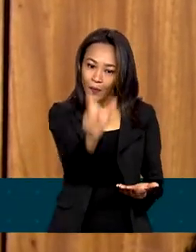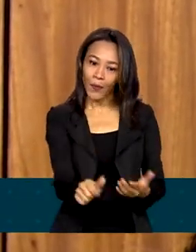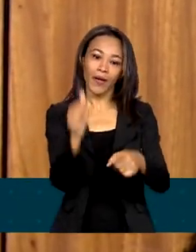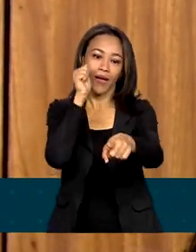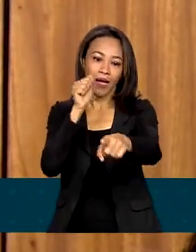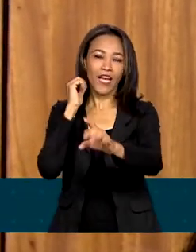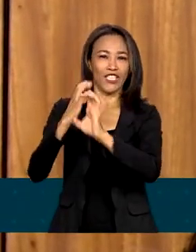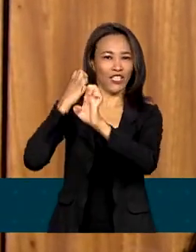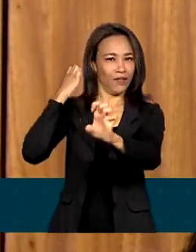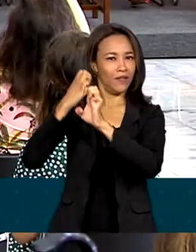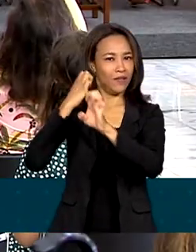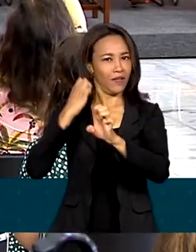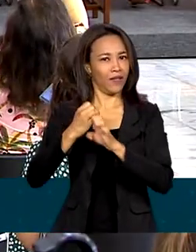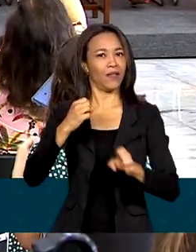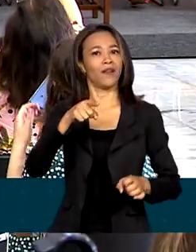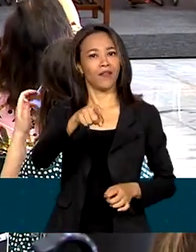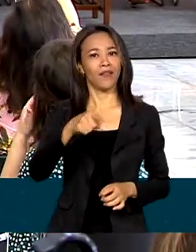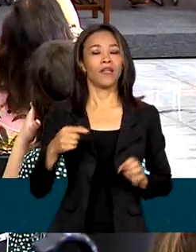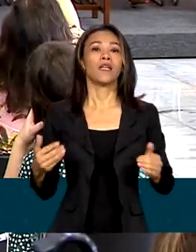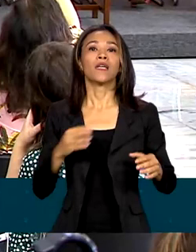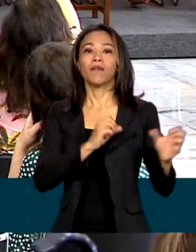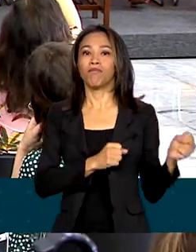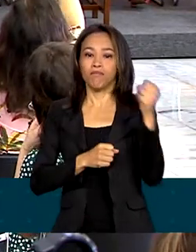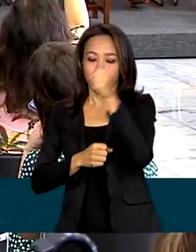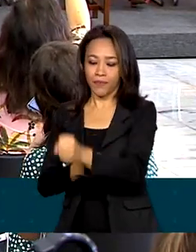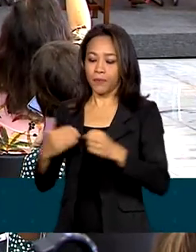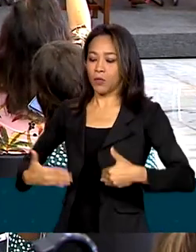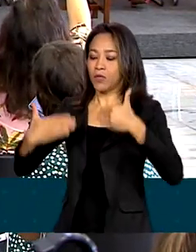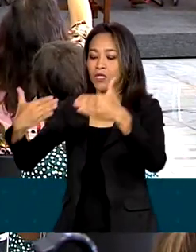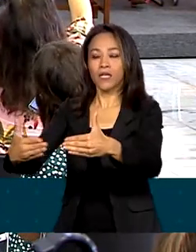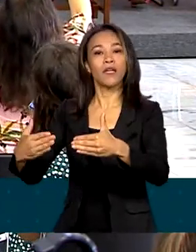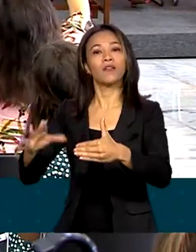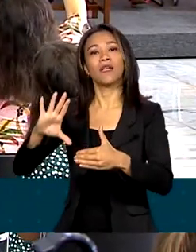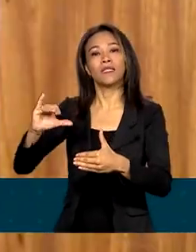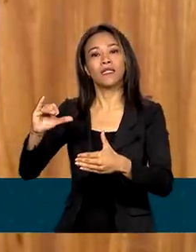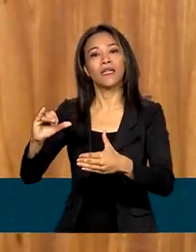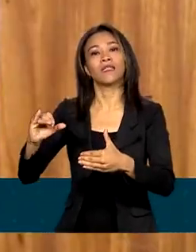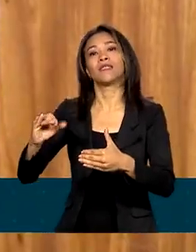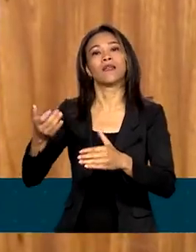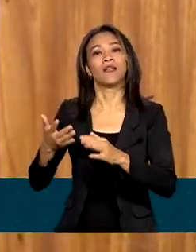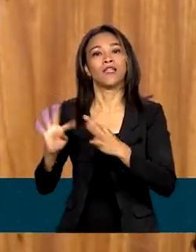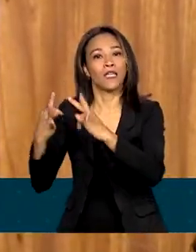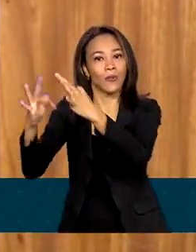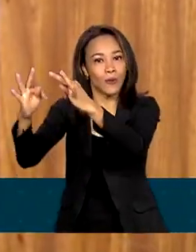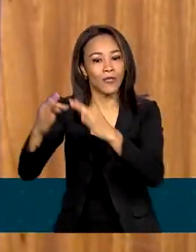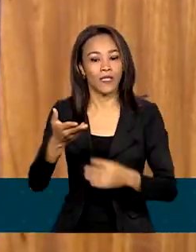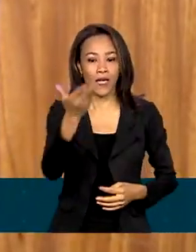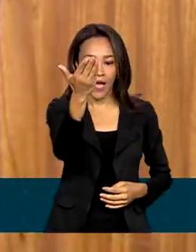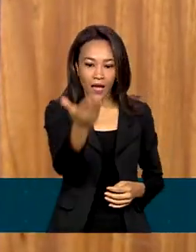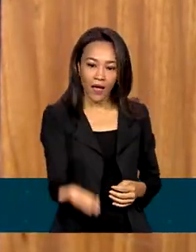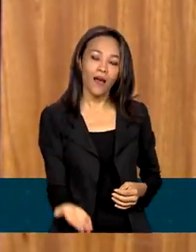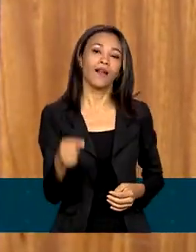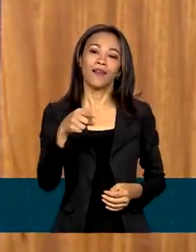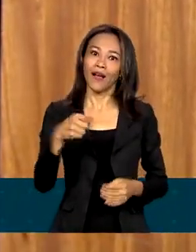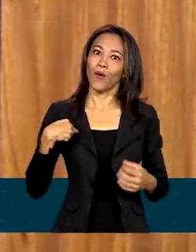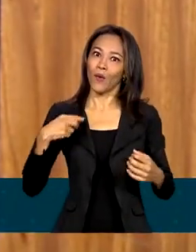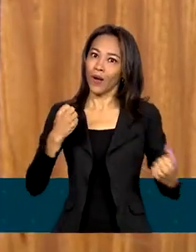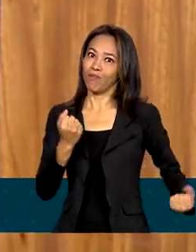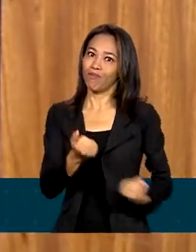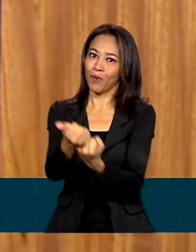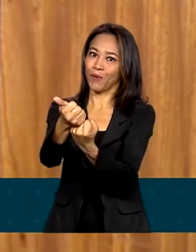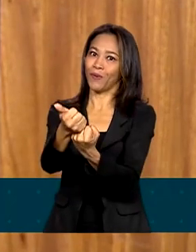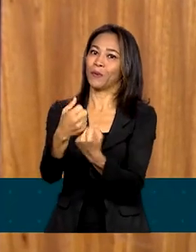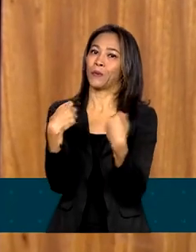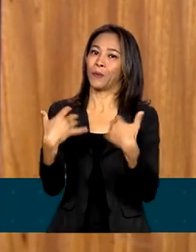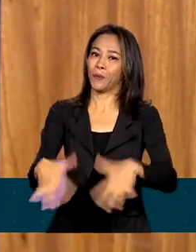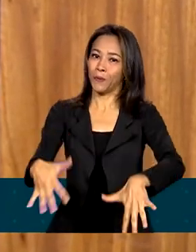Luciana Santos no Ministério da Ciência, Tecnologia e Inovação, o movimento ganha um apoio de